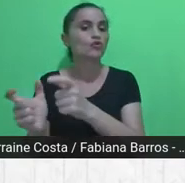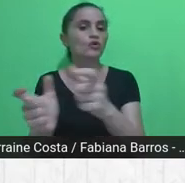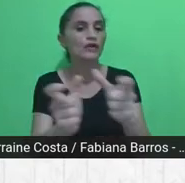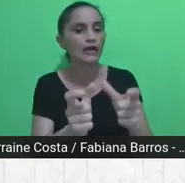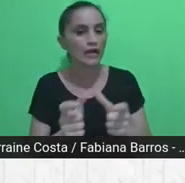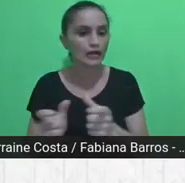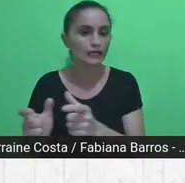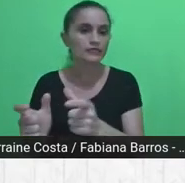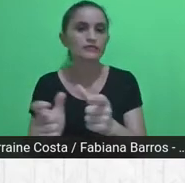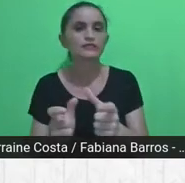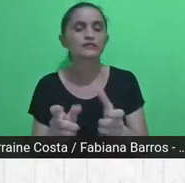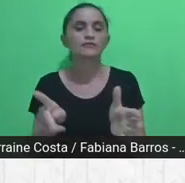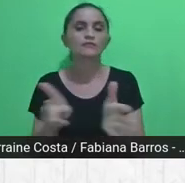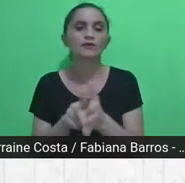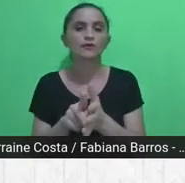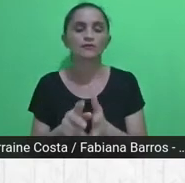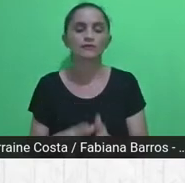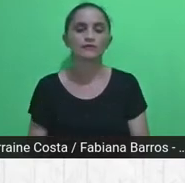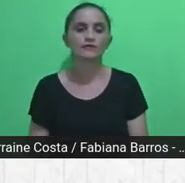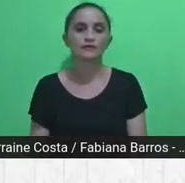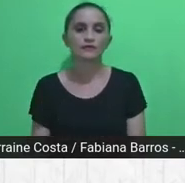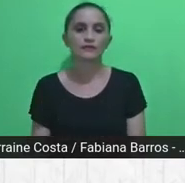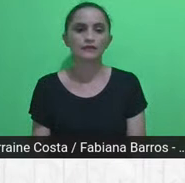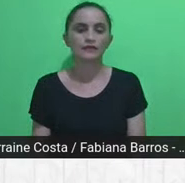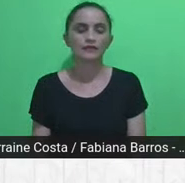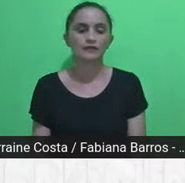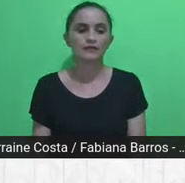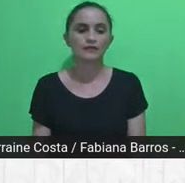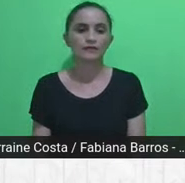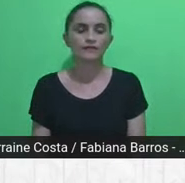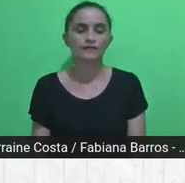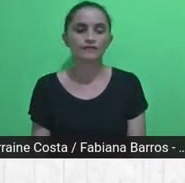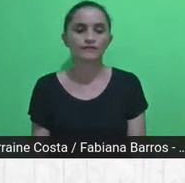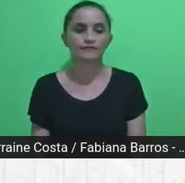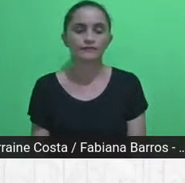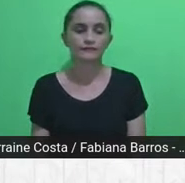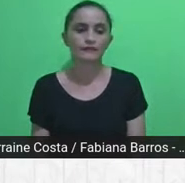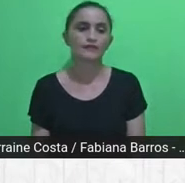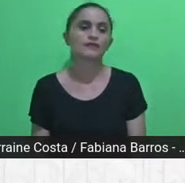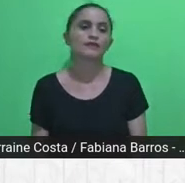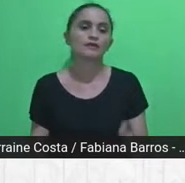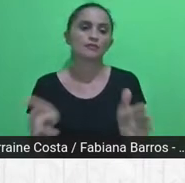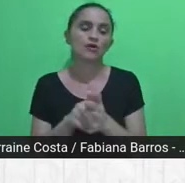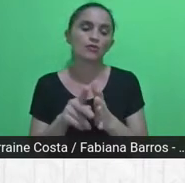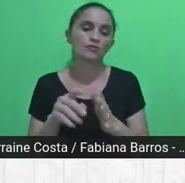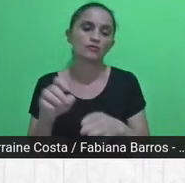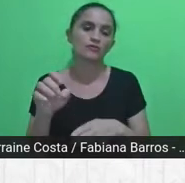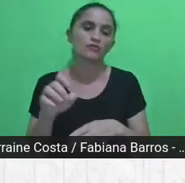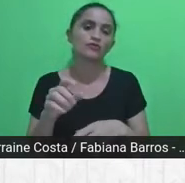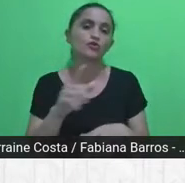rede, vamos dizer, do Estado não consegue chegar.